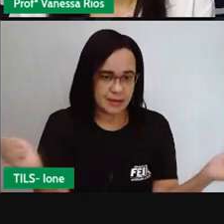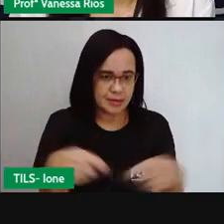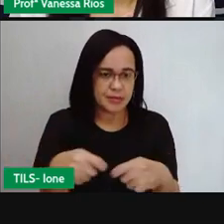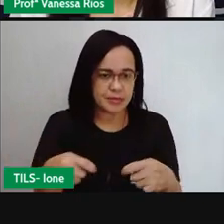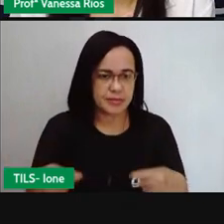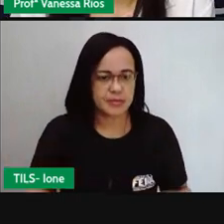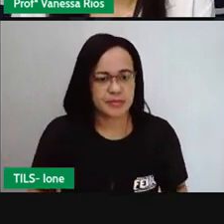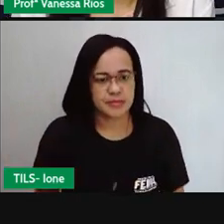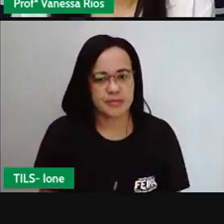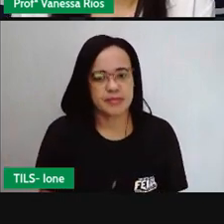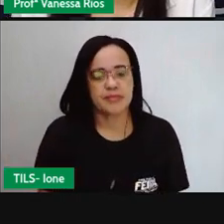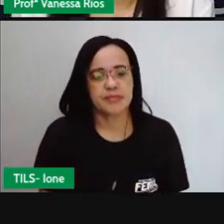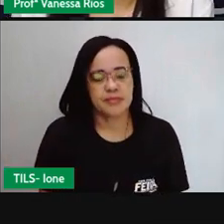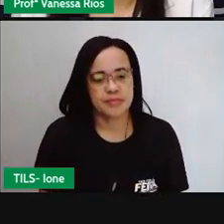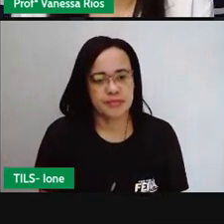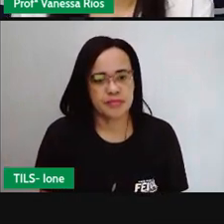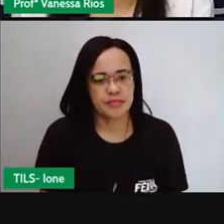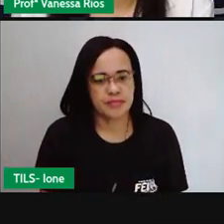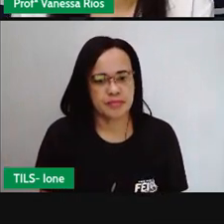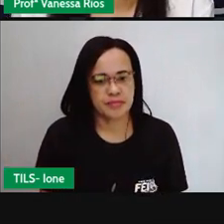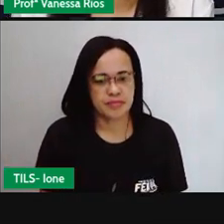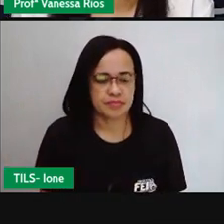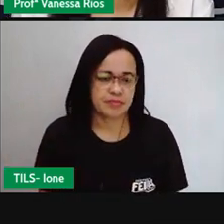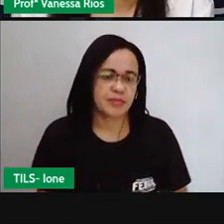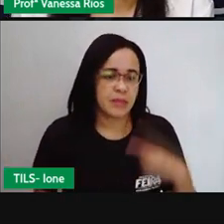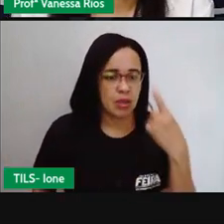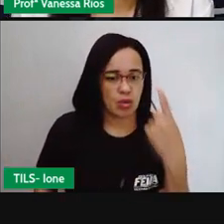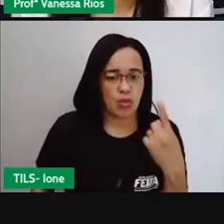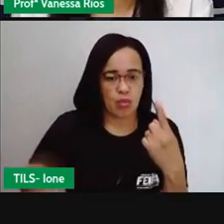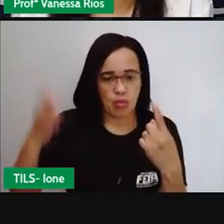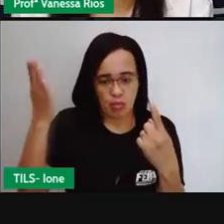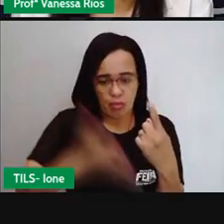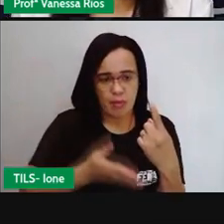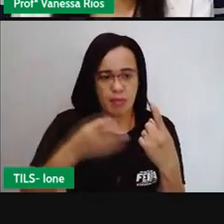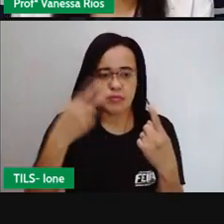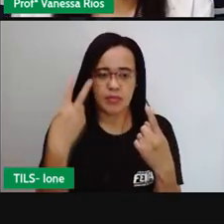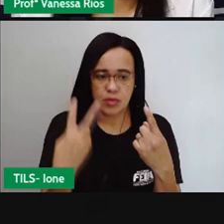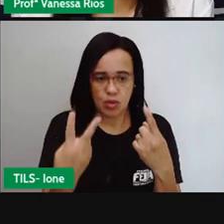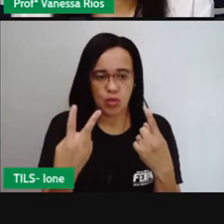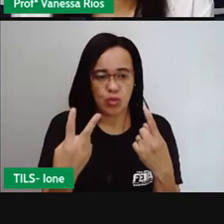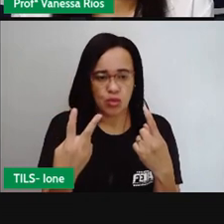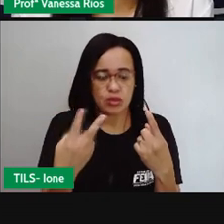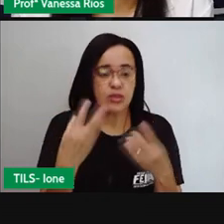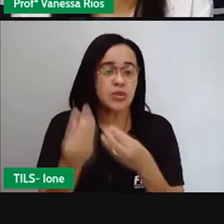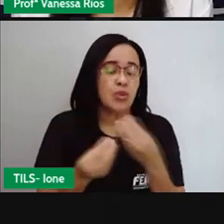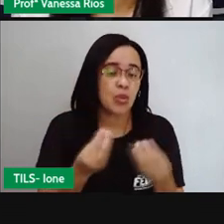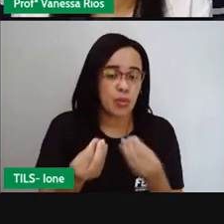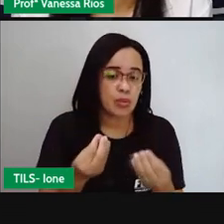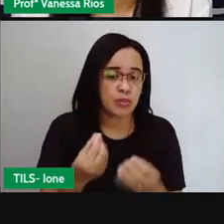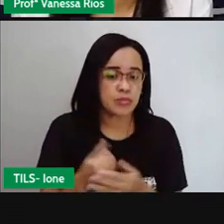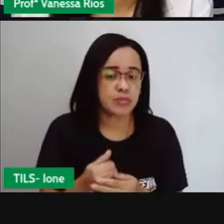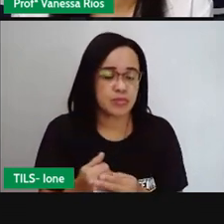E aí o ângulo quando a gente fala de um meio, um meio de volta ou meia volta, né,